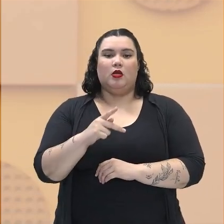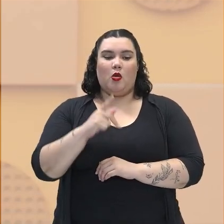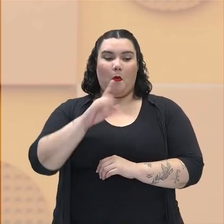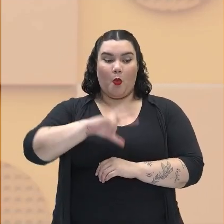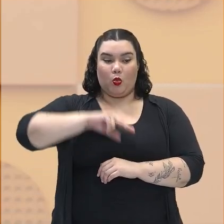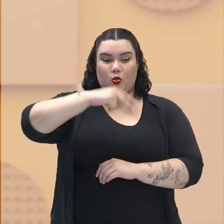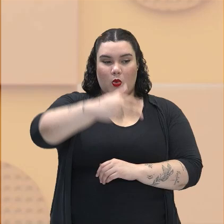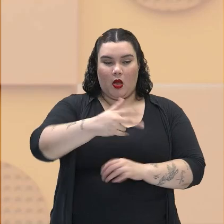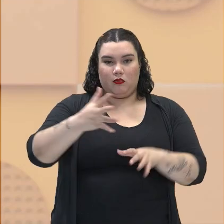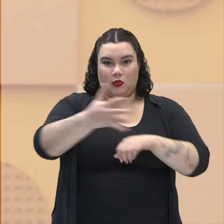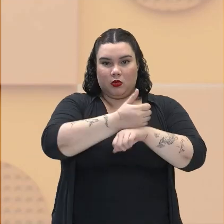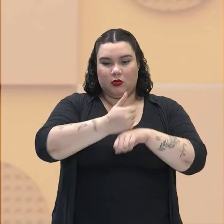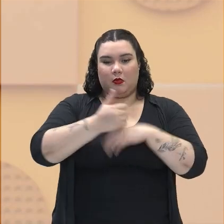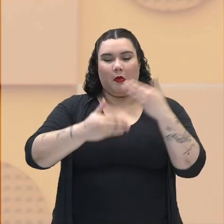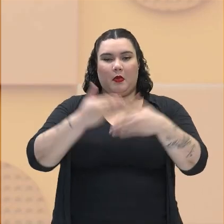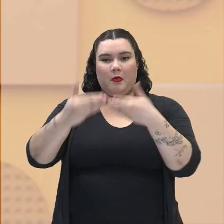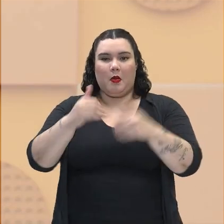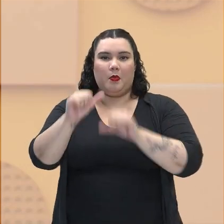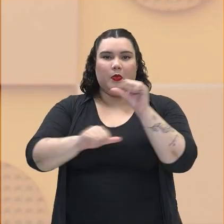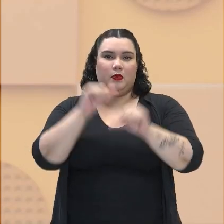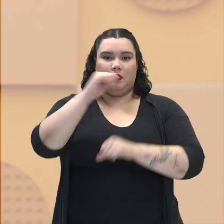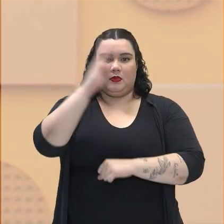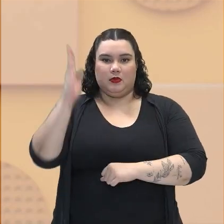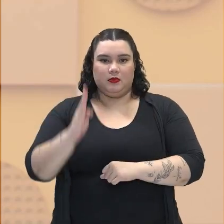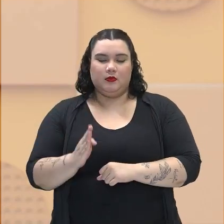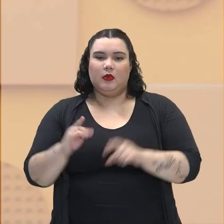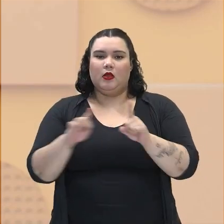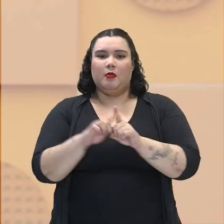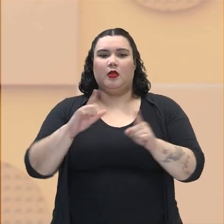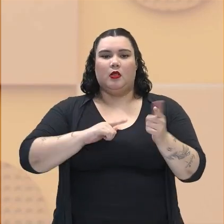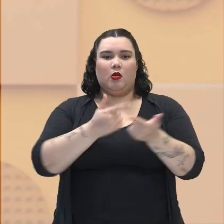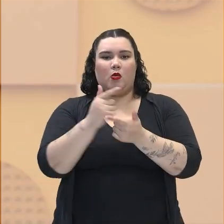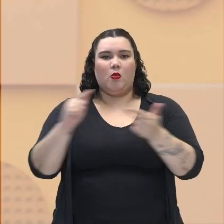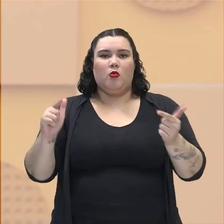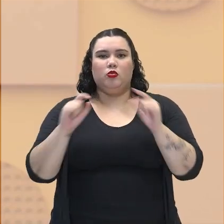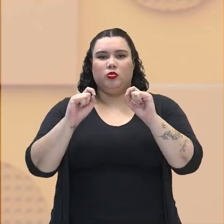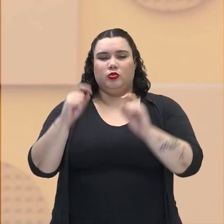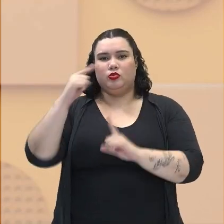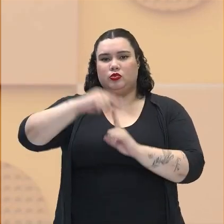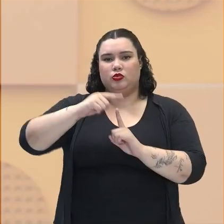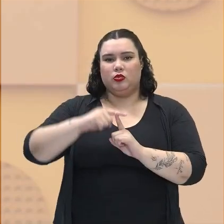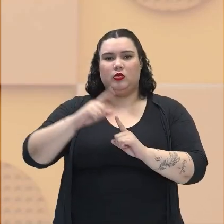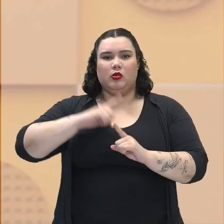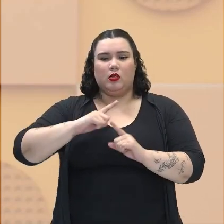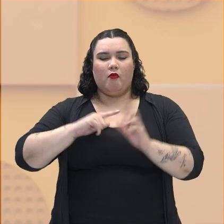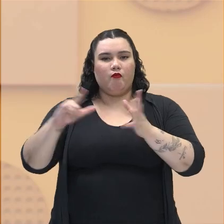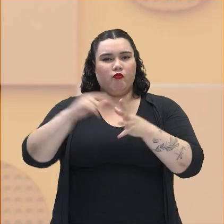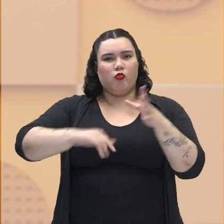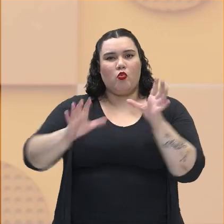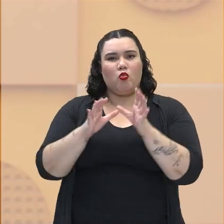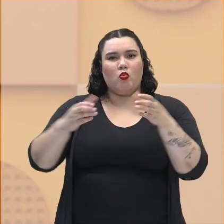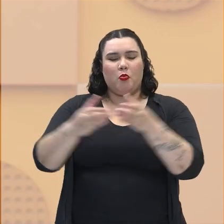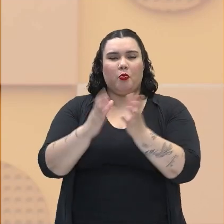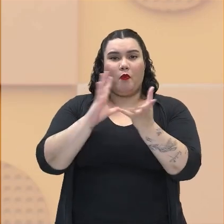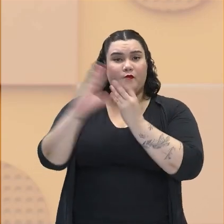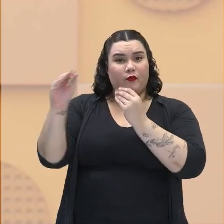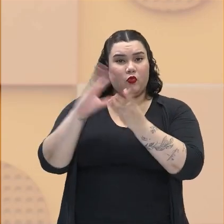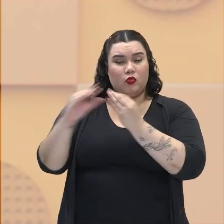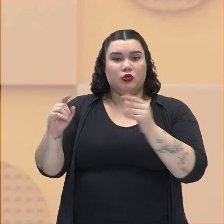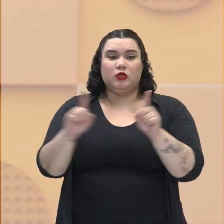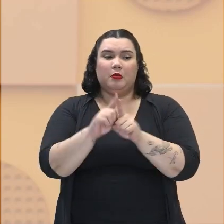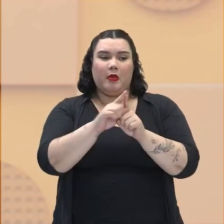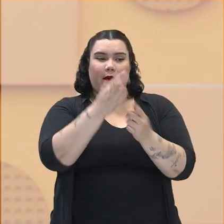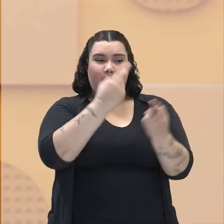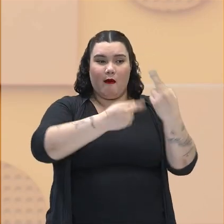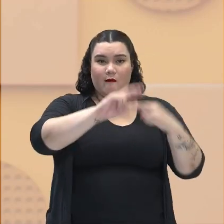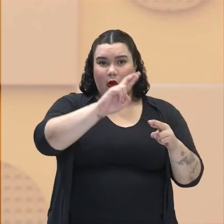ser o Brasil. A gente vê também outras formas de resistência através das fugas, das revoltas e